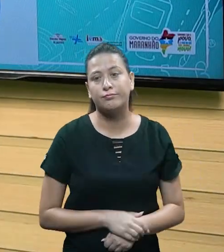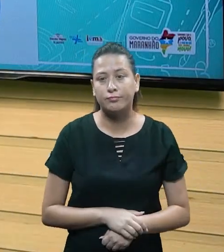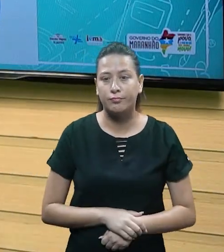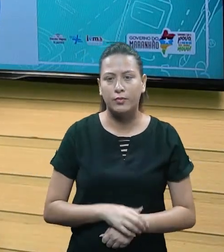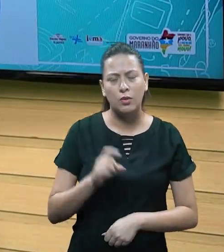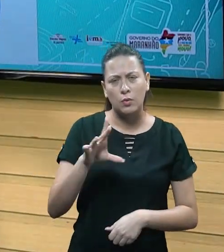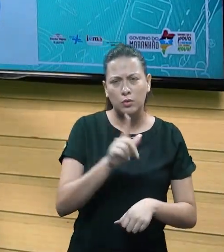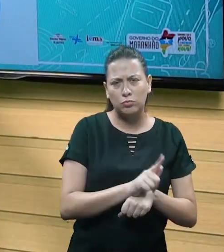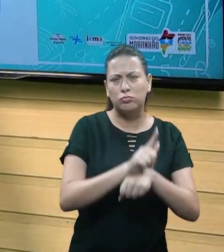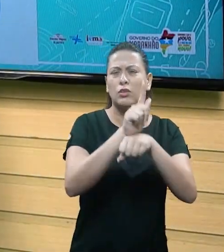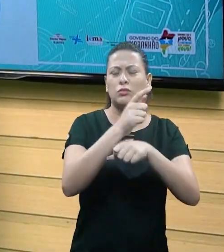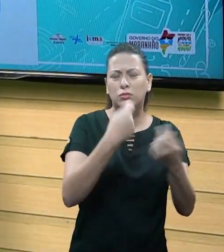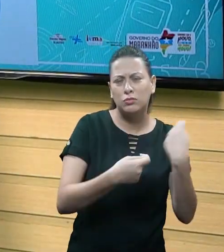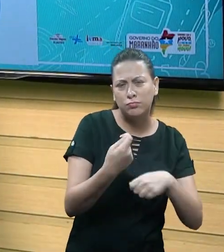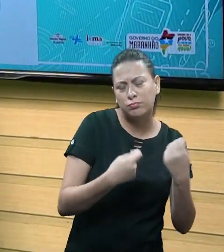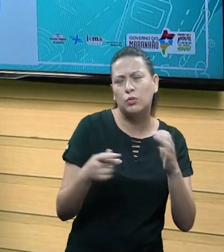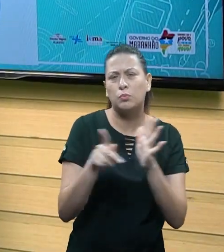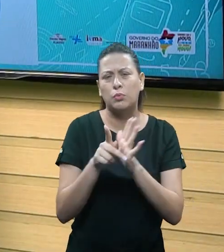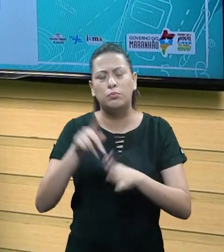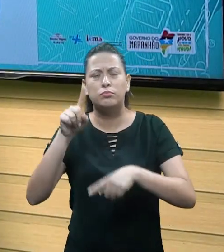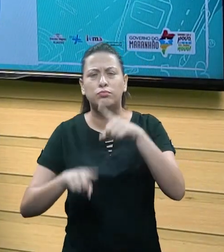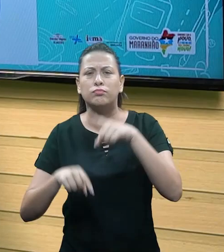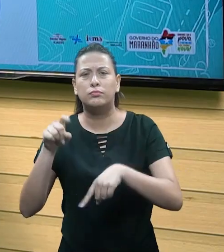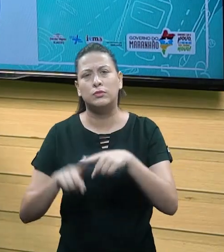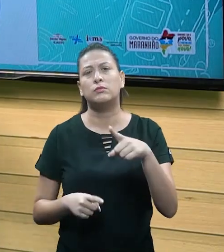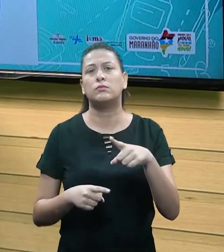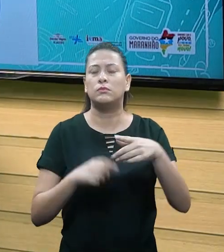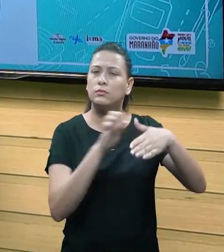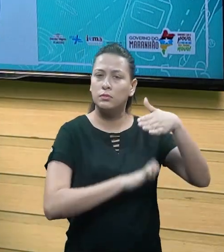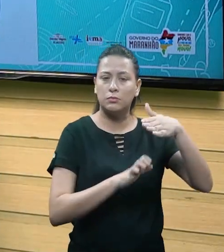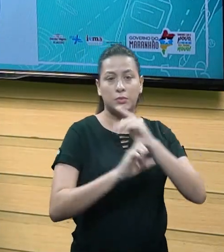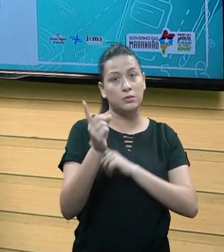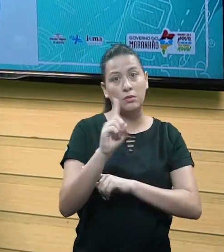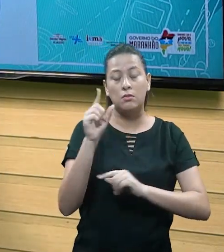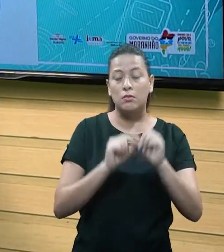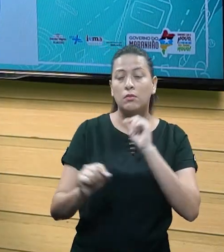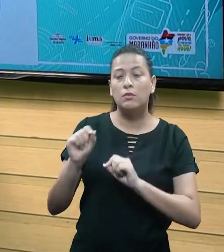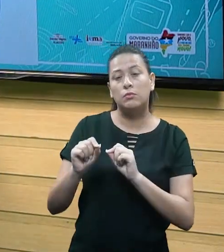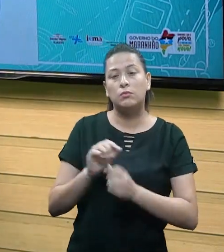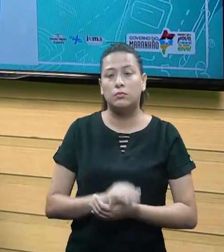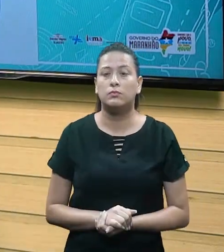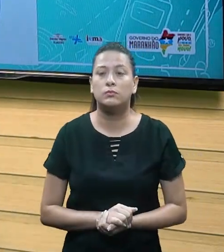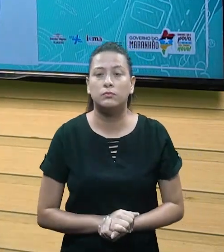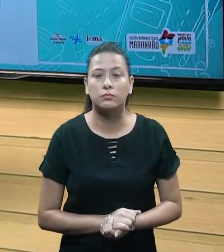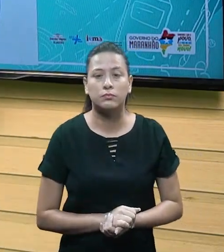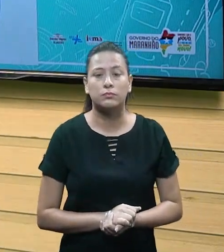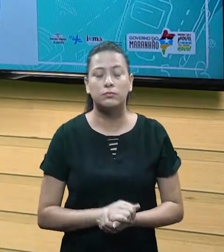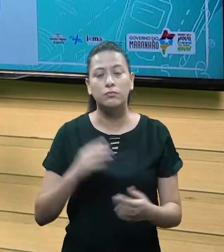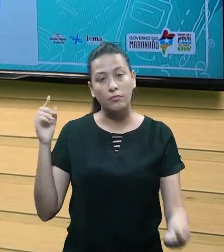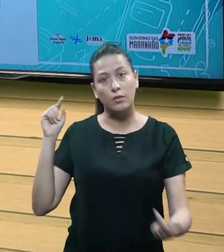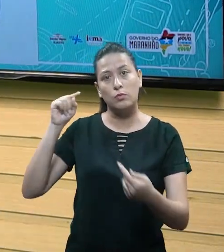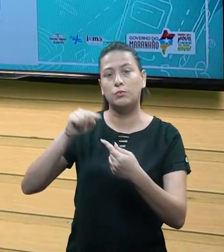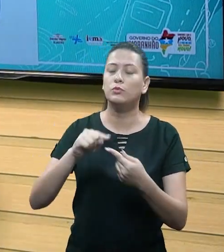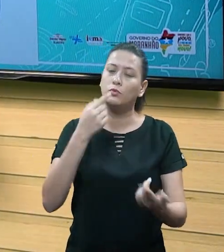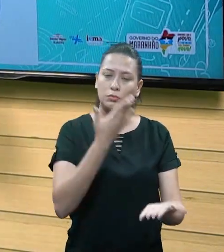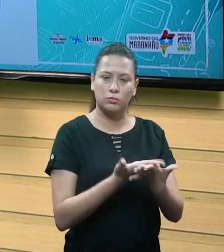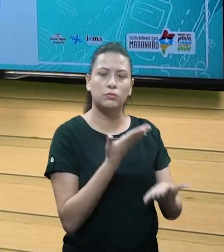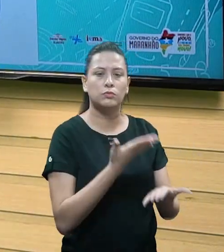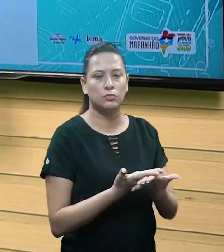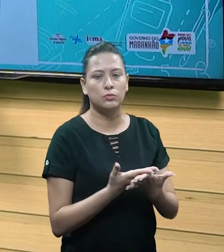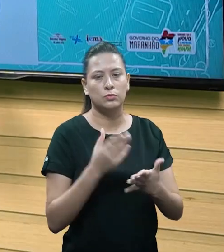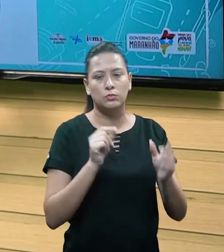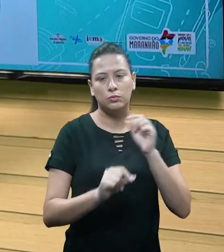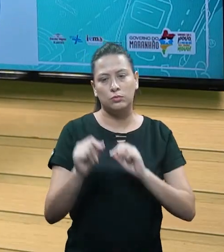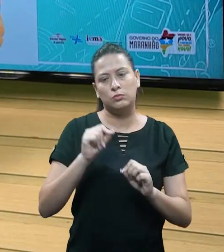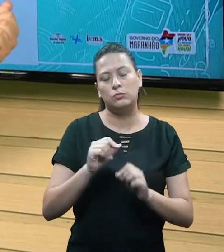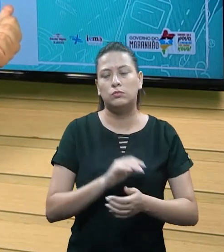não é somente a gestão de bens dessa empresa. Patrimônio é todo gerenciamento contábil que a vai fazer desse objeto de estudo, tá? Onde faz o